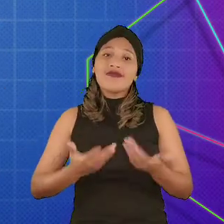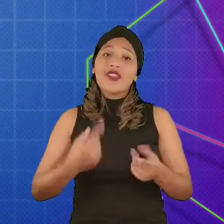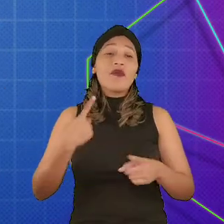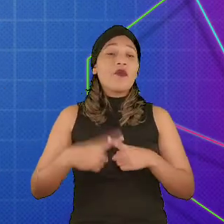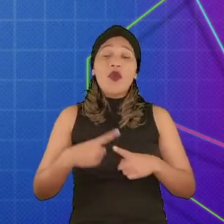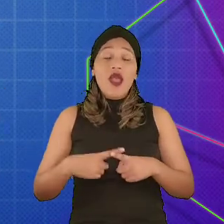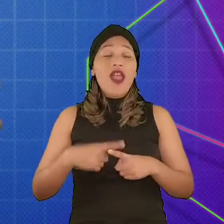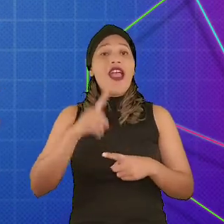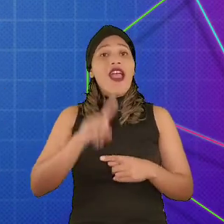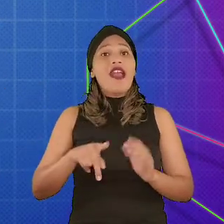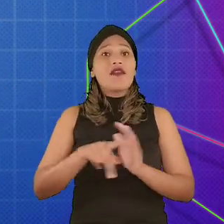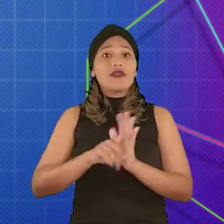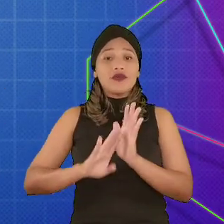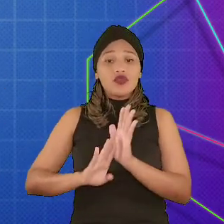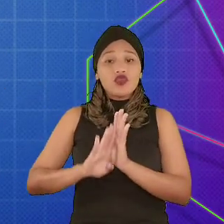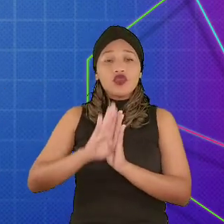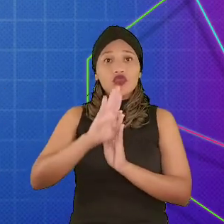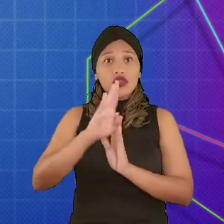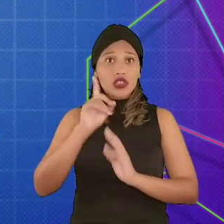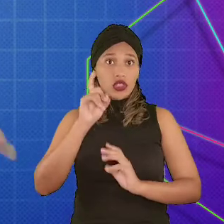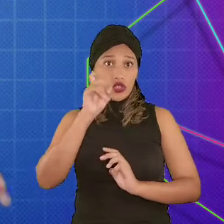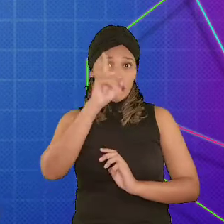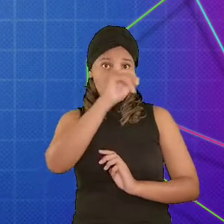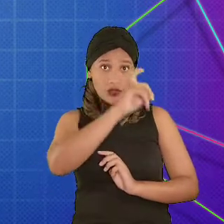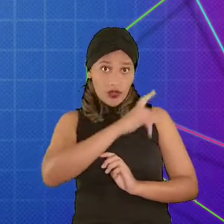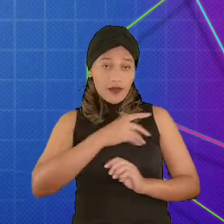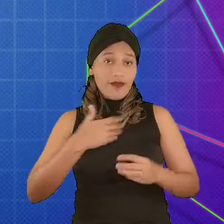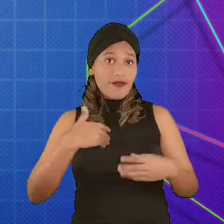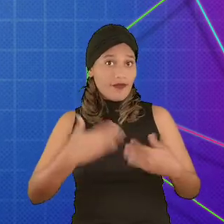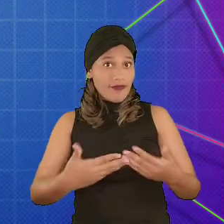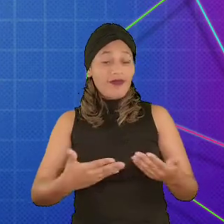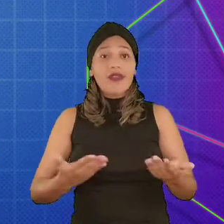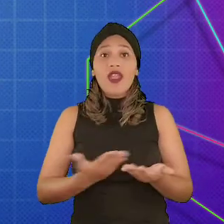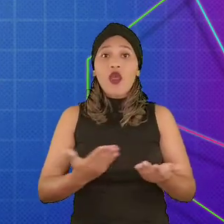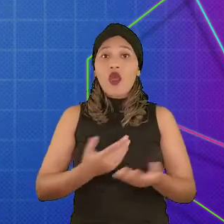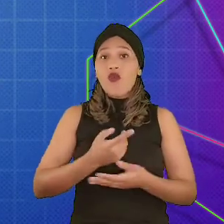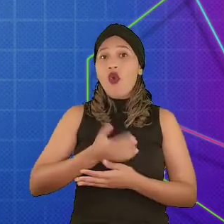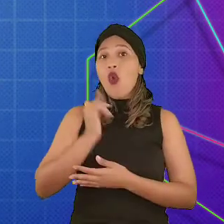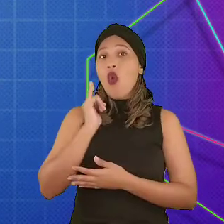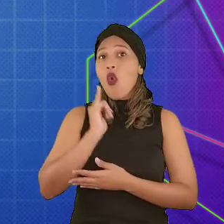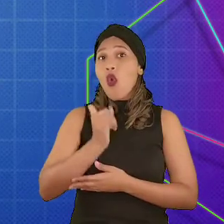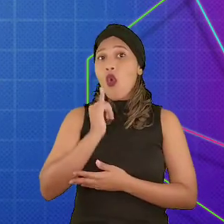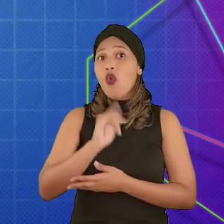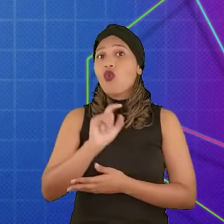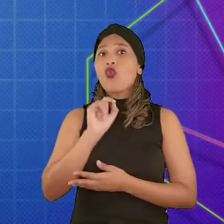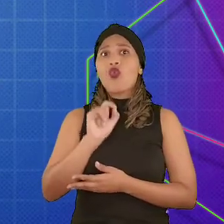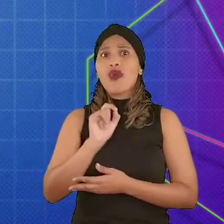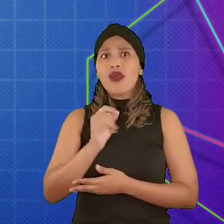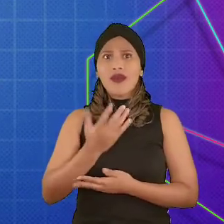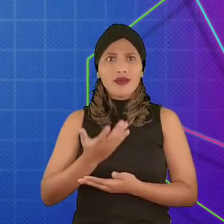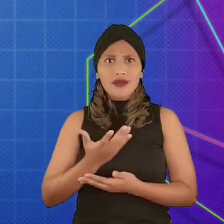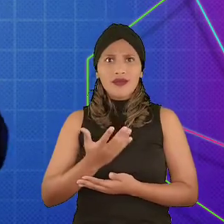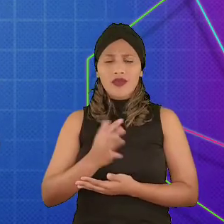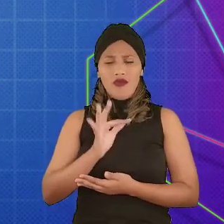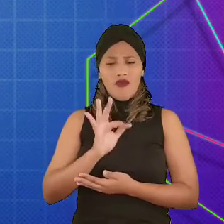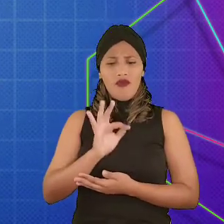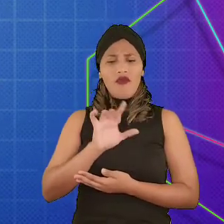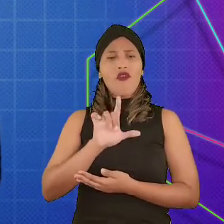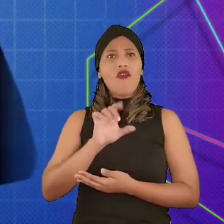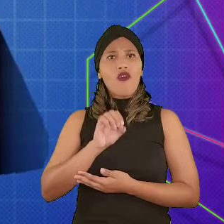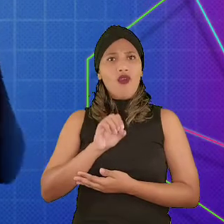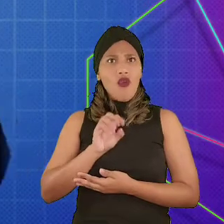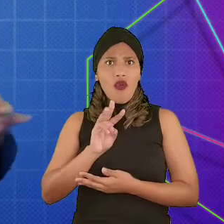se dá por meio de uma escala de dificuldade e pelo flow. Agora eu vou te contar o que é esse tal de flow. Flow ou